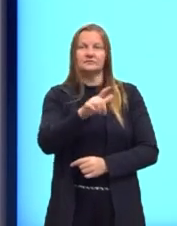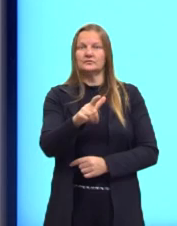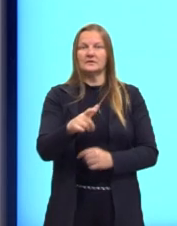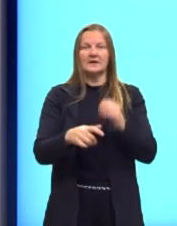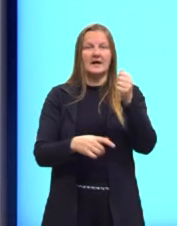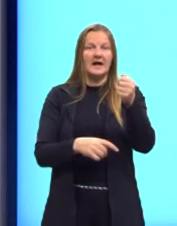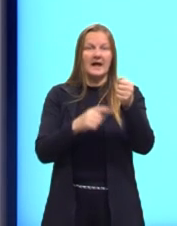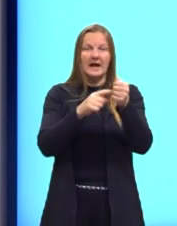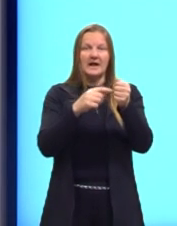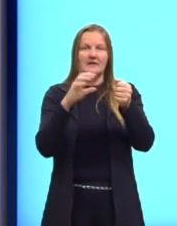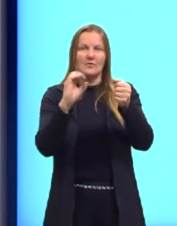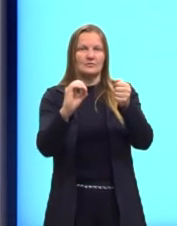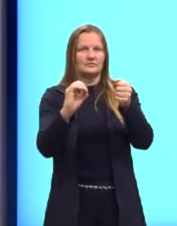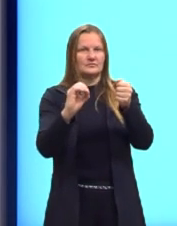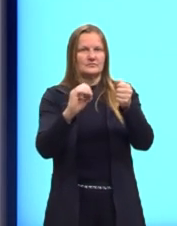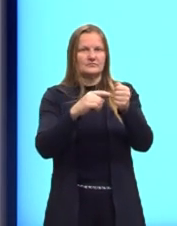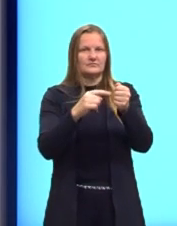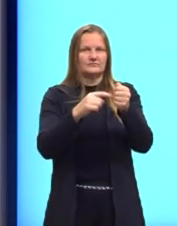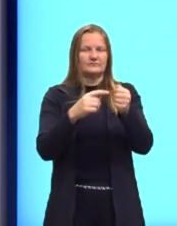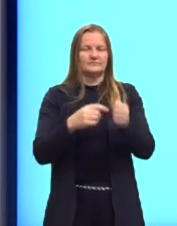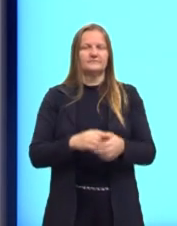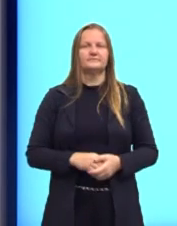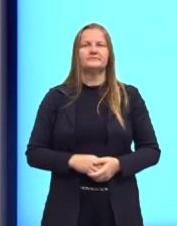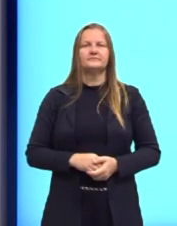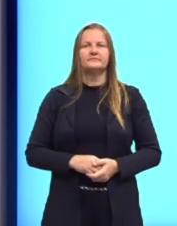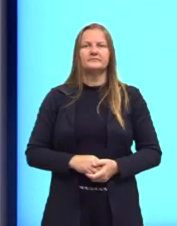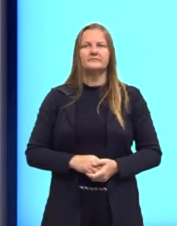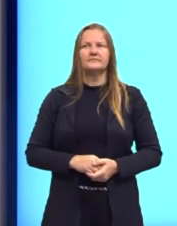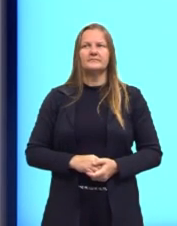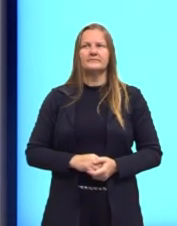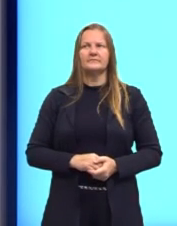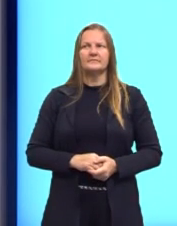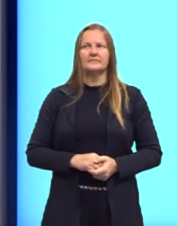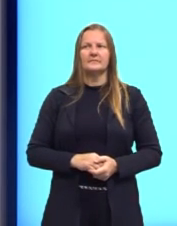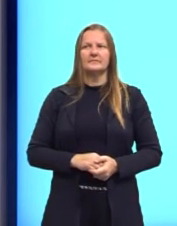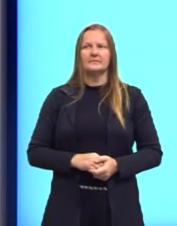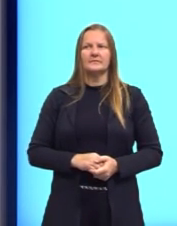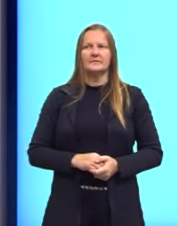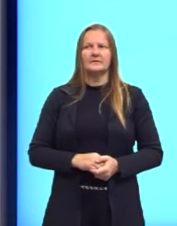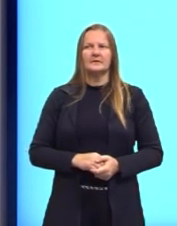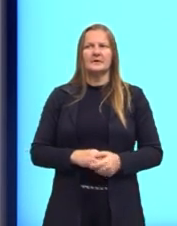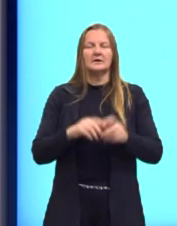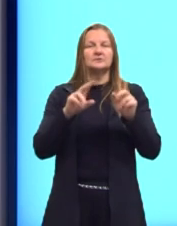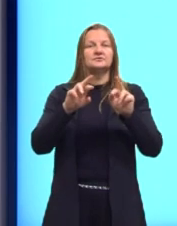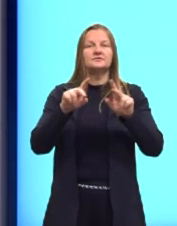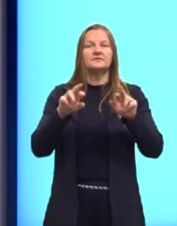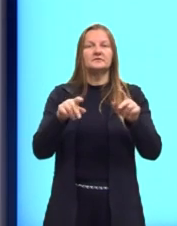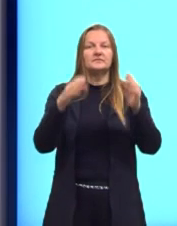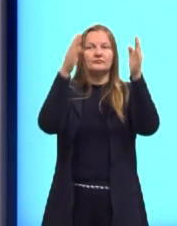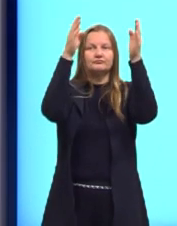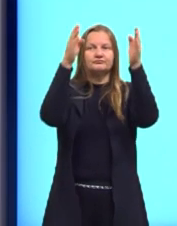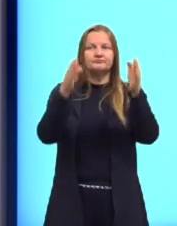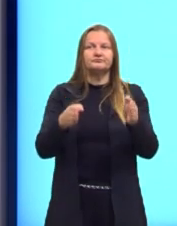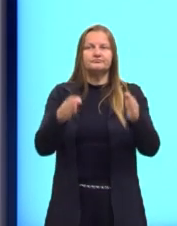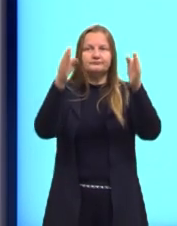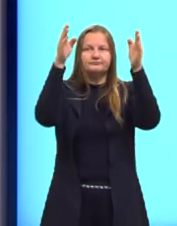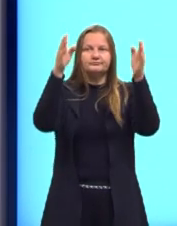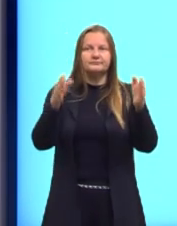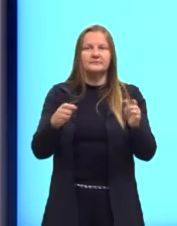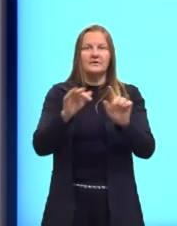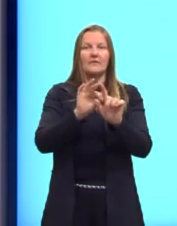zero. Então, essa função, ela não é chamada de função afim, né? Porque ela se torna uma função